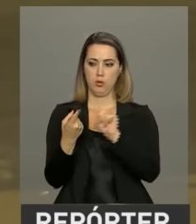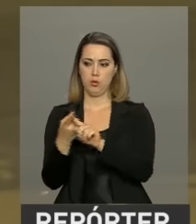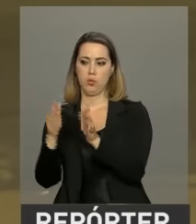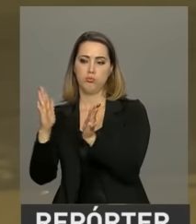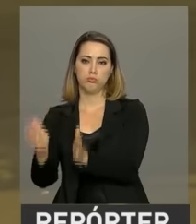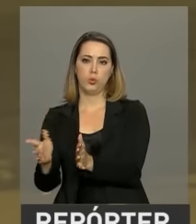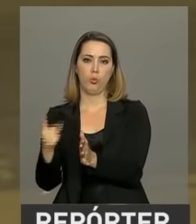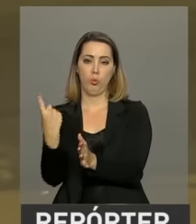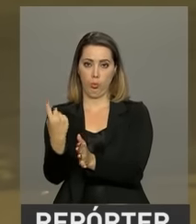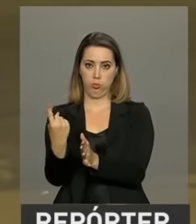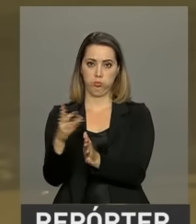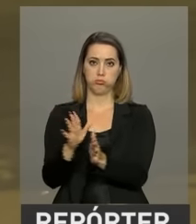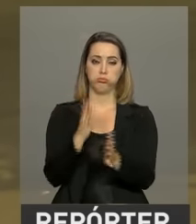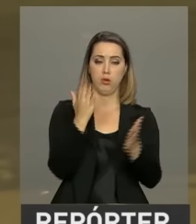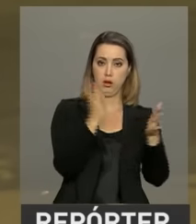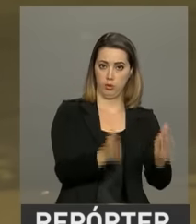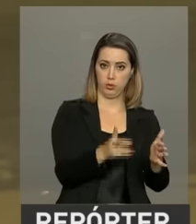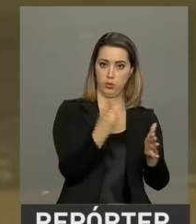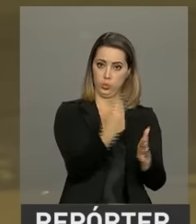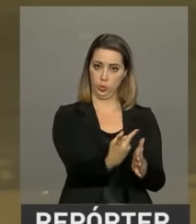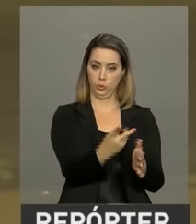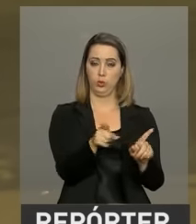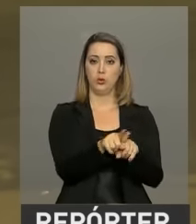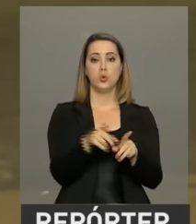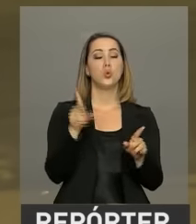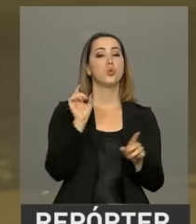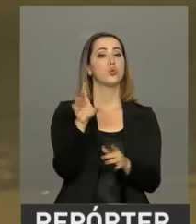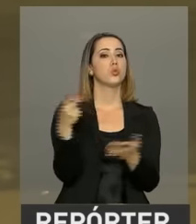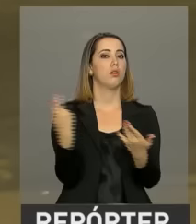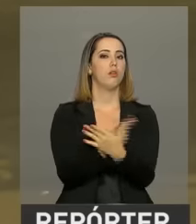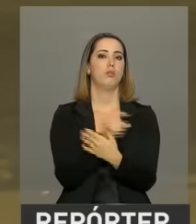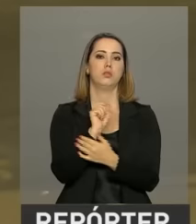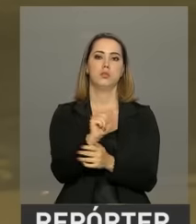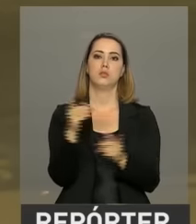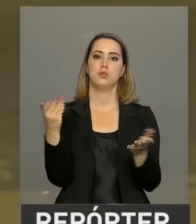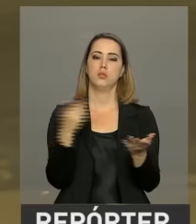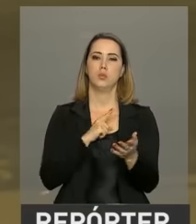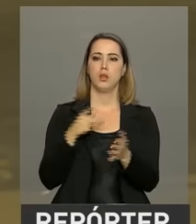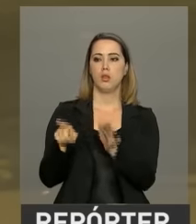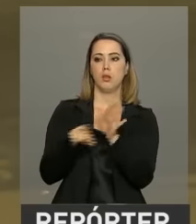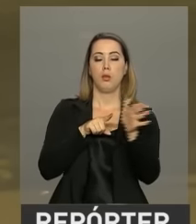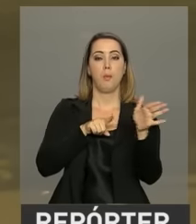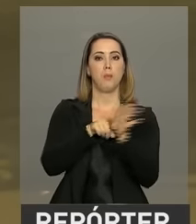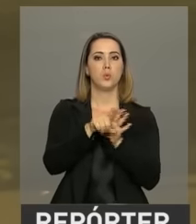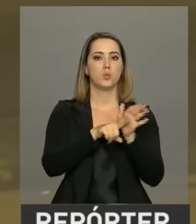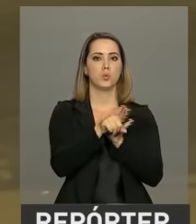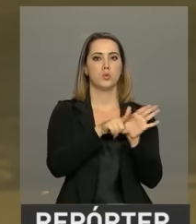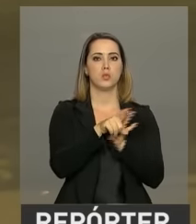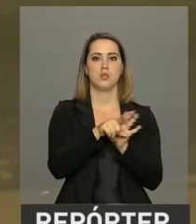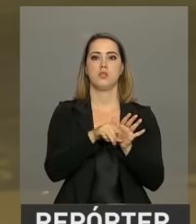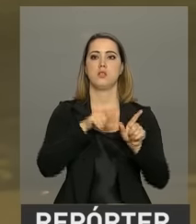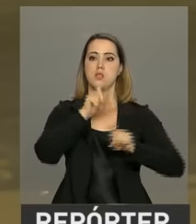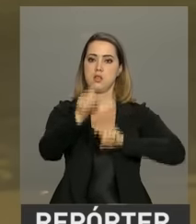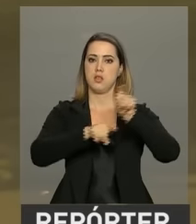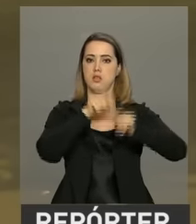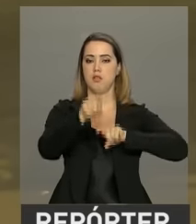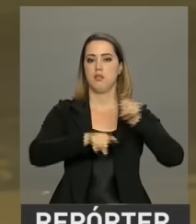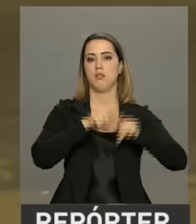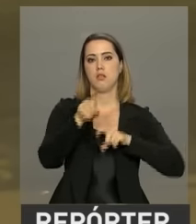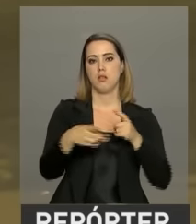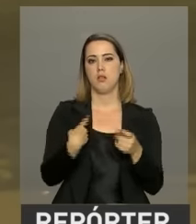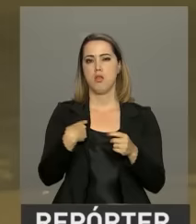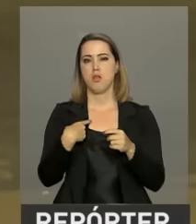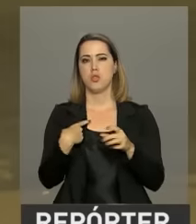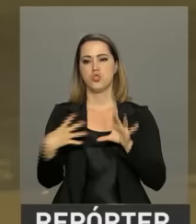Darknet 2 só foi possível graças ao desenvolvimento de ferramentas de busca pela Polícia Federal que rastreiam